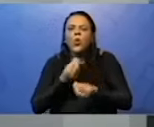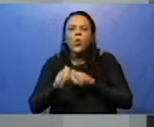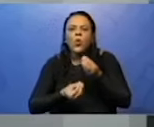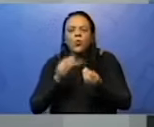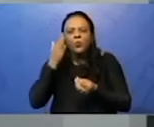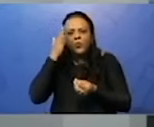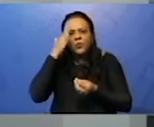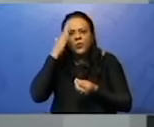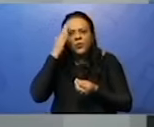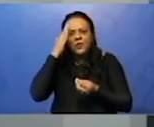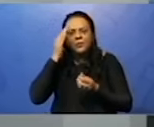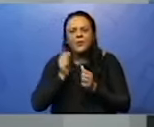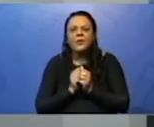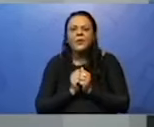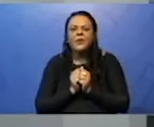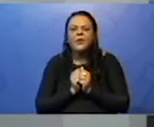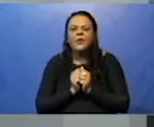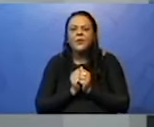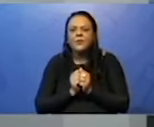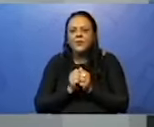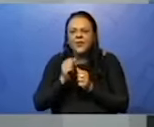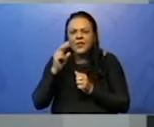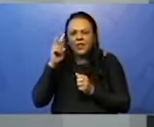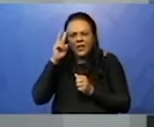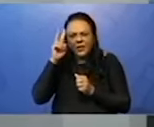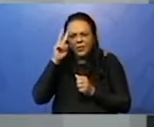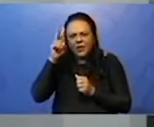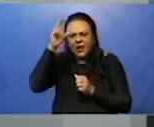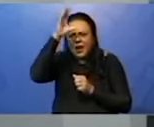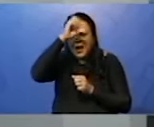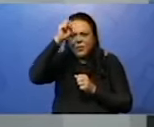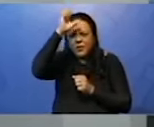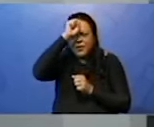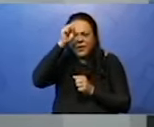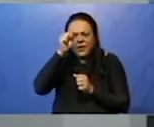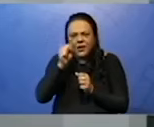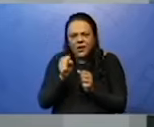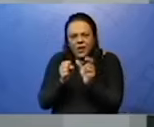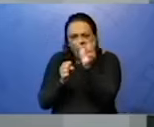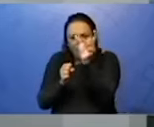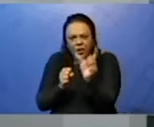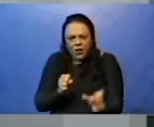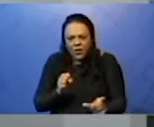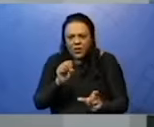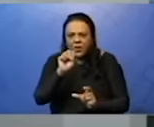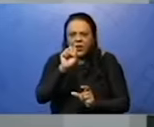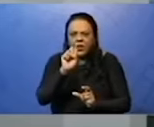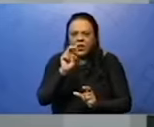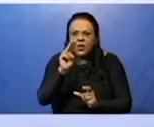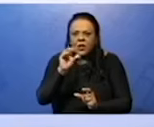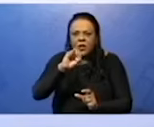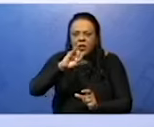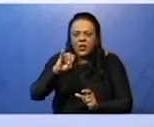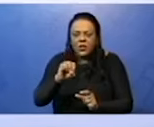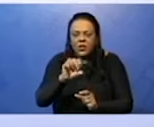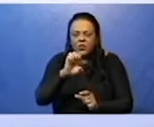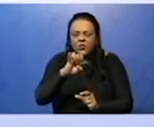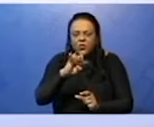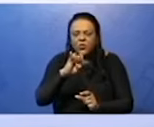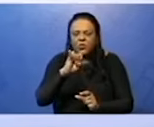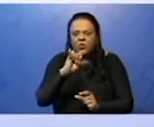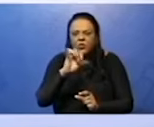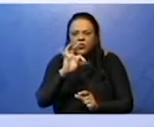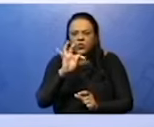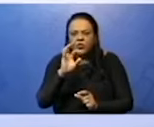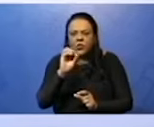eu preciso saber de núcleo do sujeito. Lembra que nós vimos isso em uma aula também? No núcleo do sujeito, o que é? É a palavra